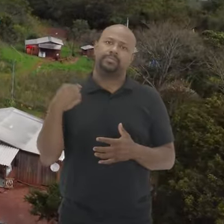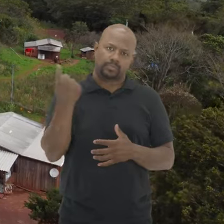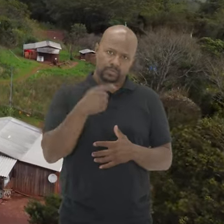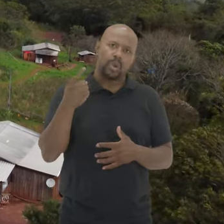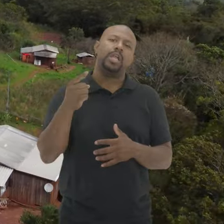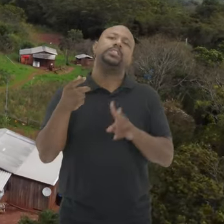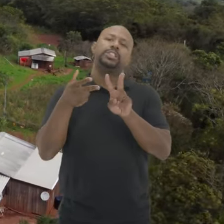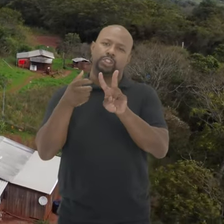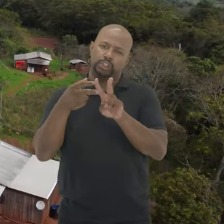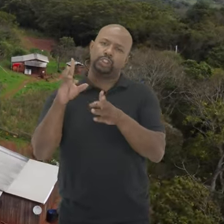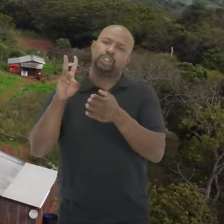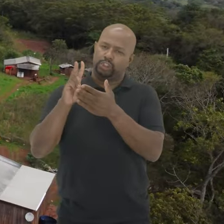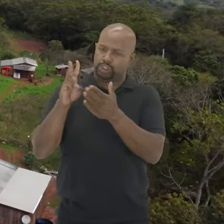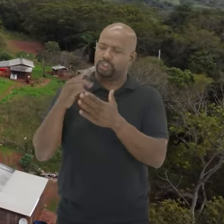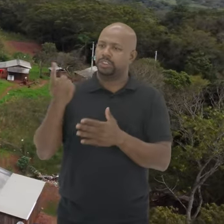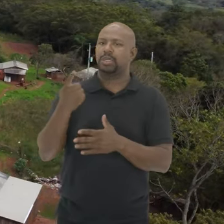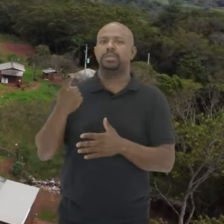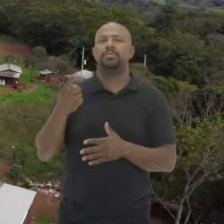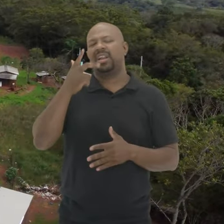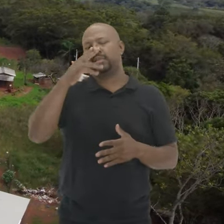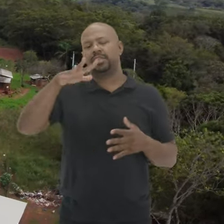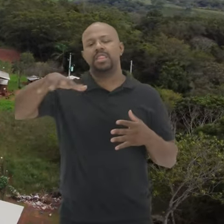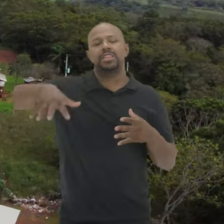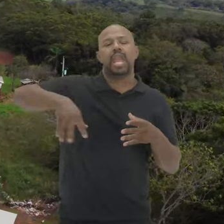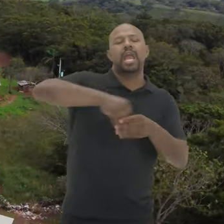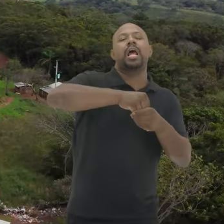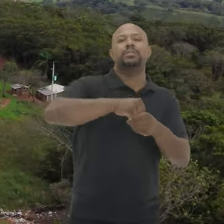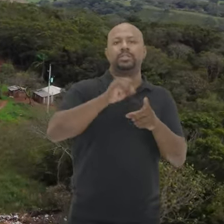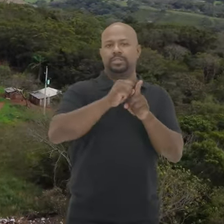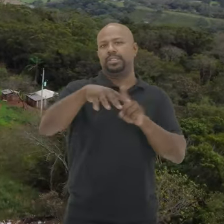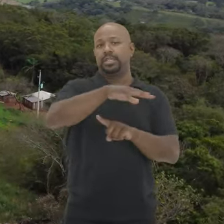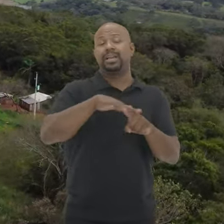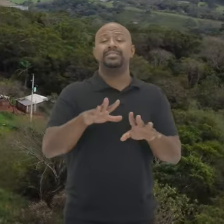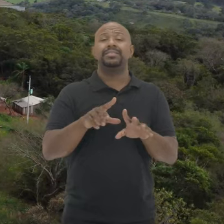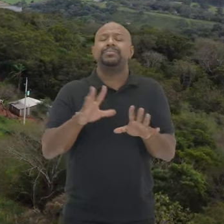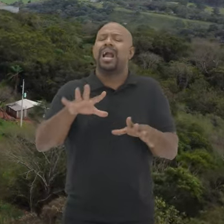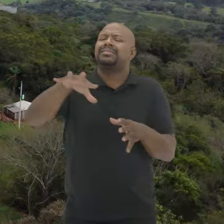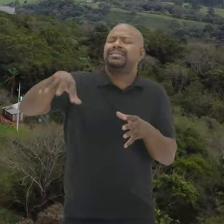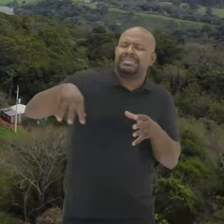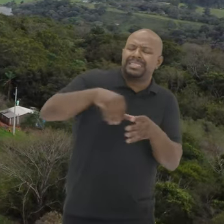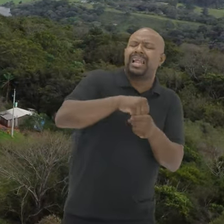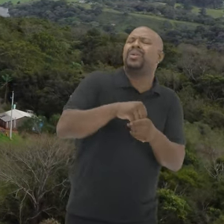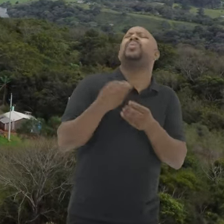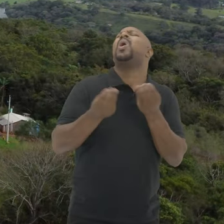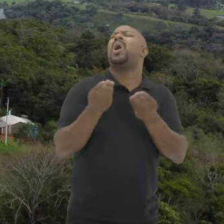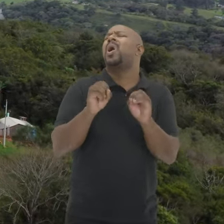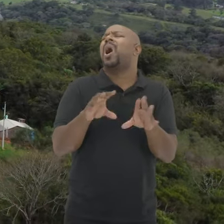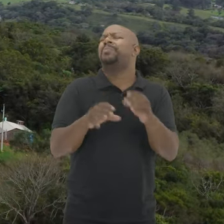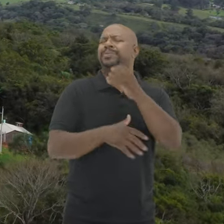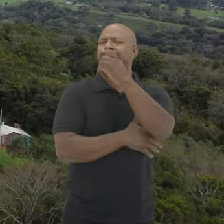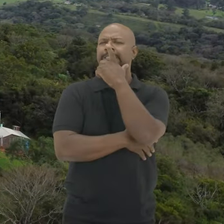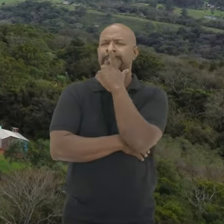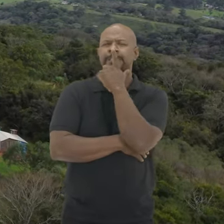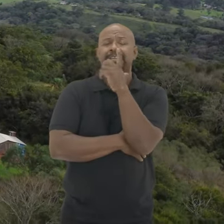nós indígenas A gente sejamos Integrado A sociedade Mas integrado De que forma?